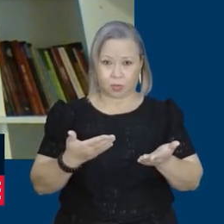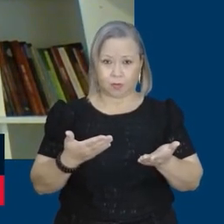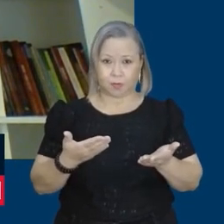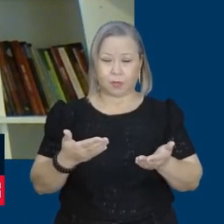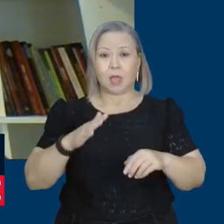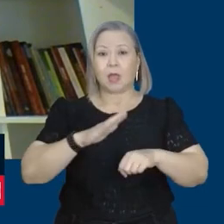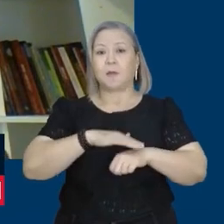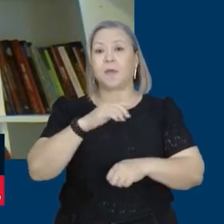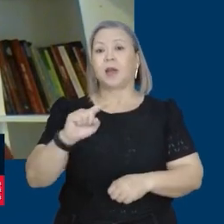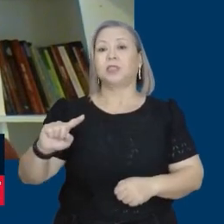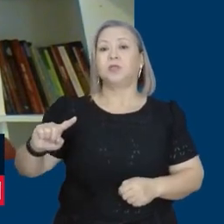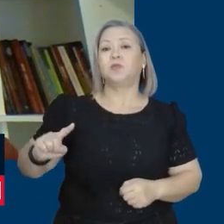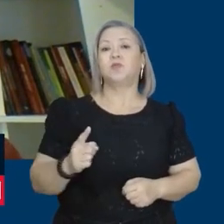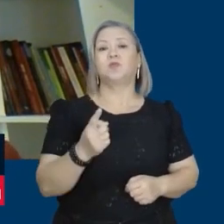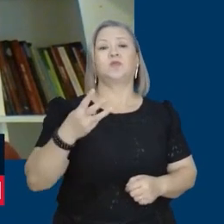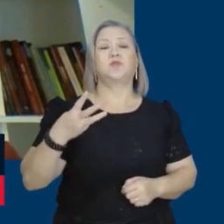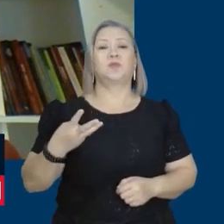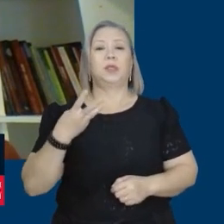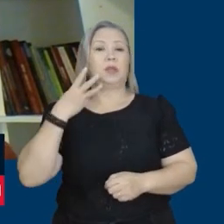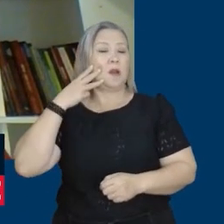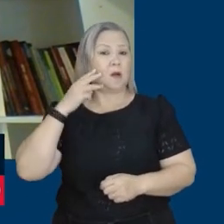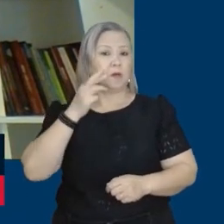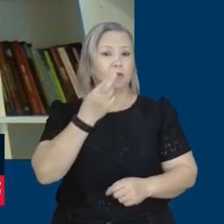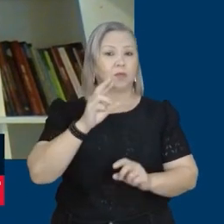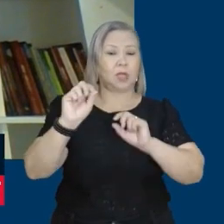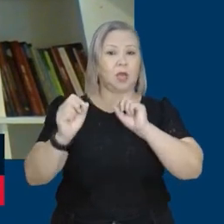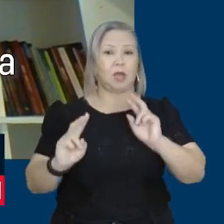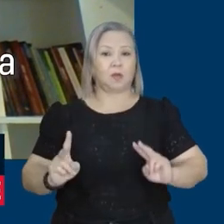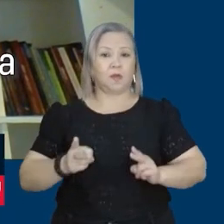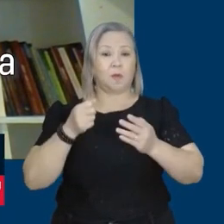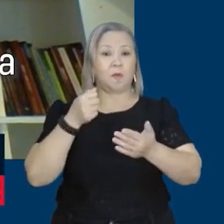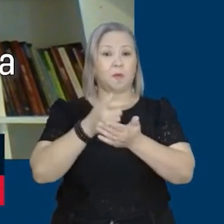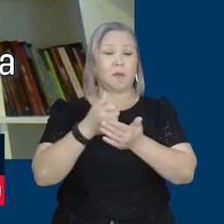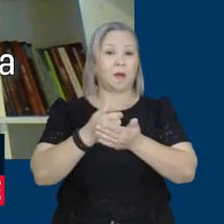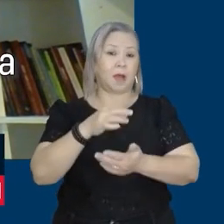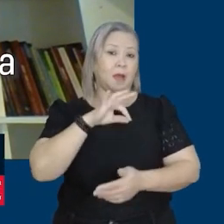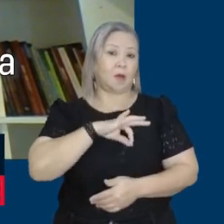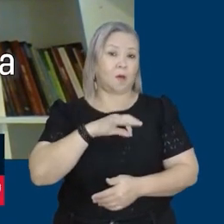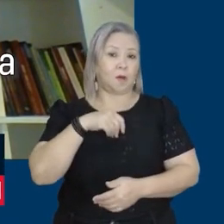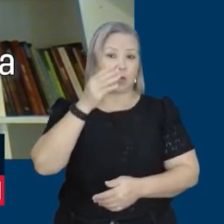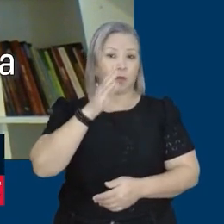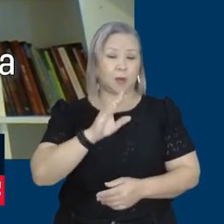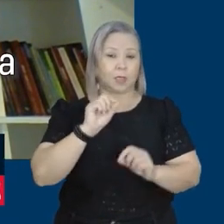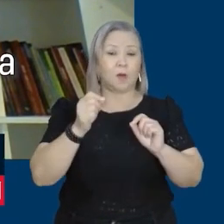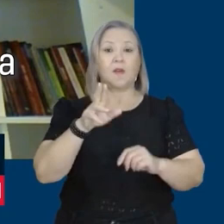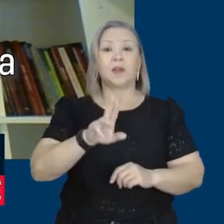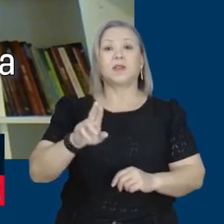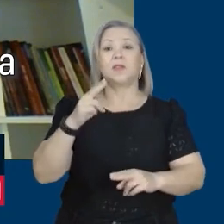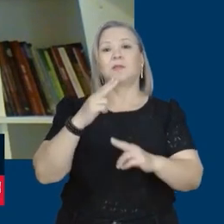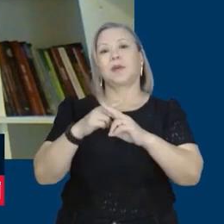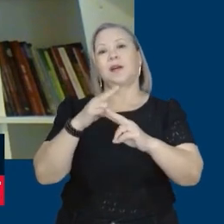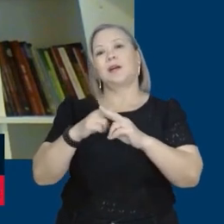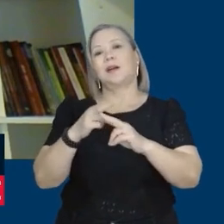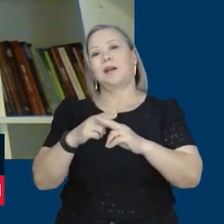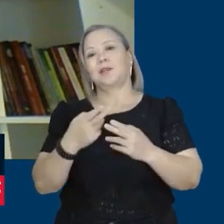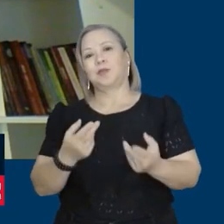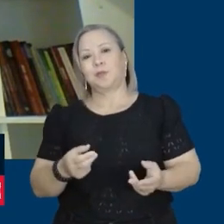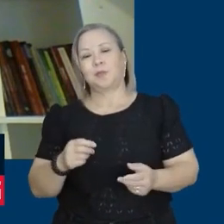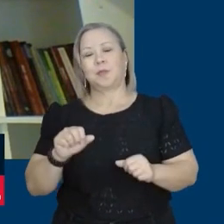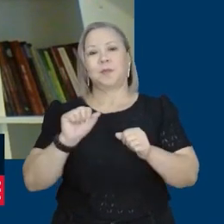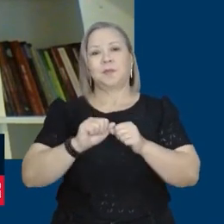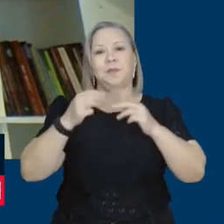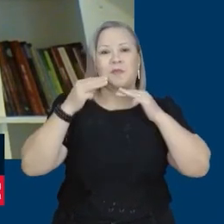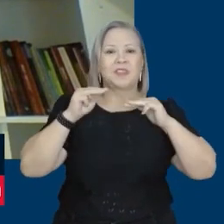R bilhão do valor que supostamente é para pagar o Auxílio Brasil poderá ser usado para a Caixa Econômica fazer propaganda, fazer troca de